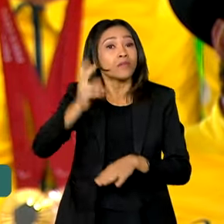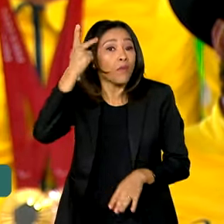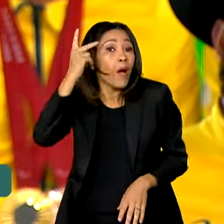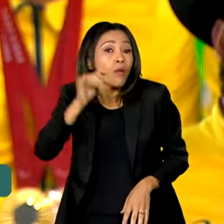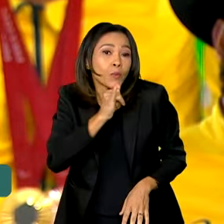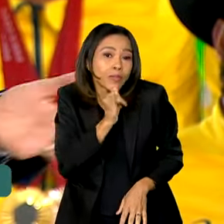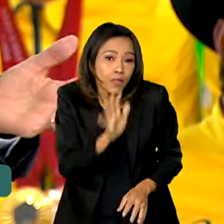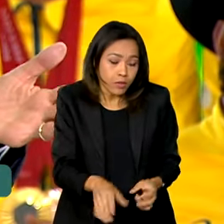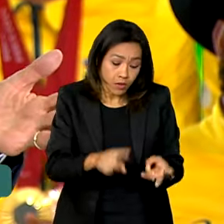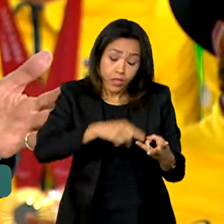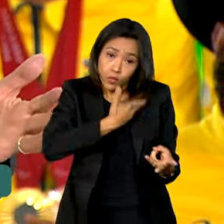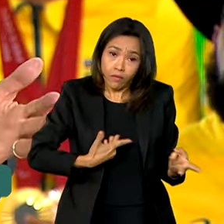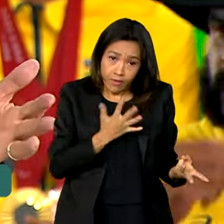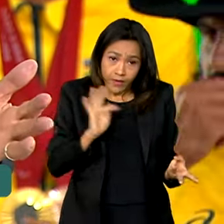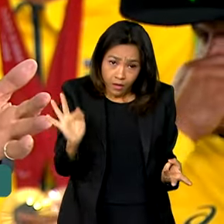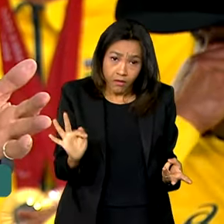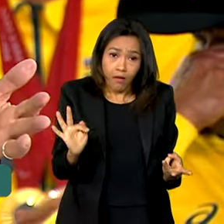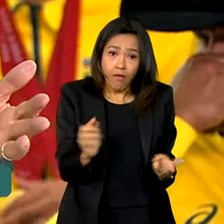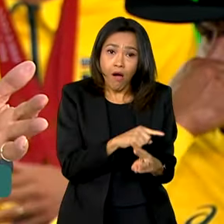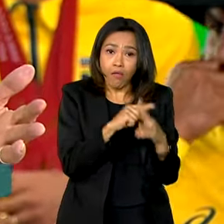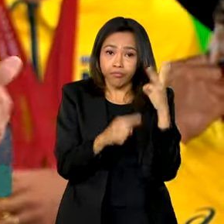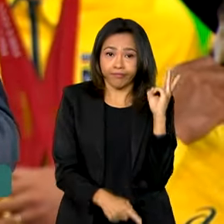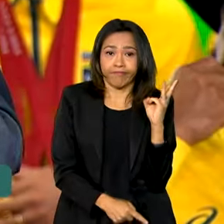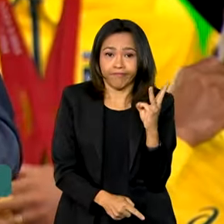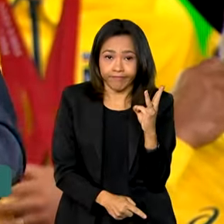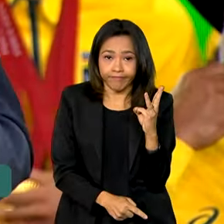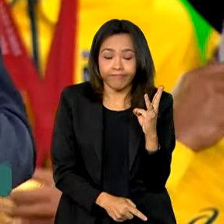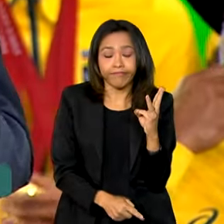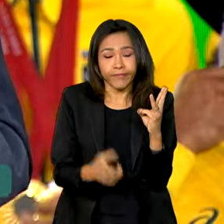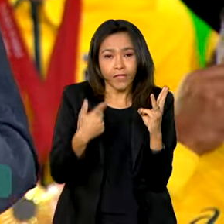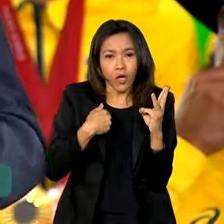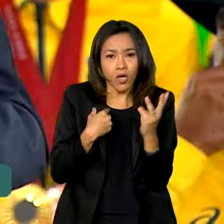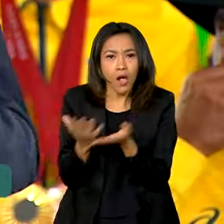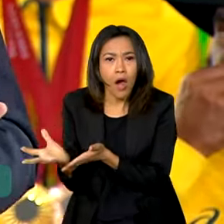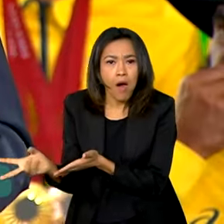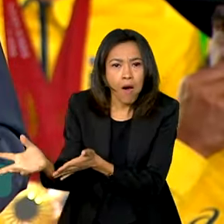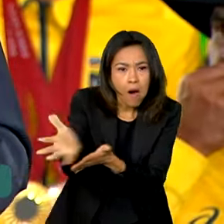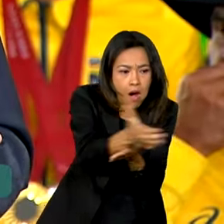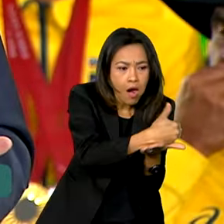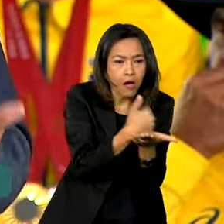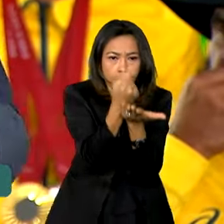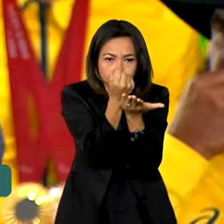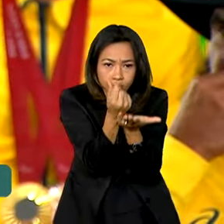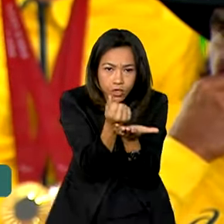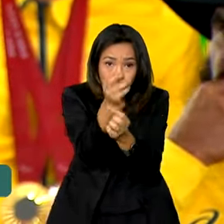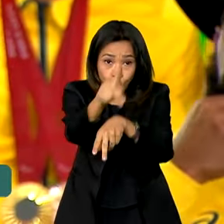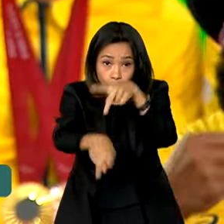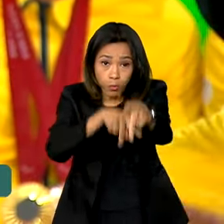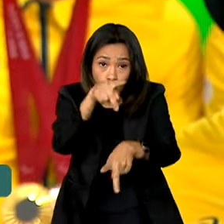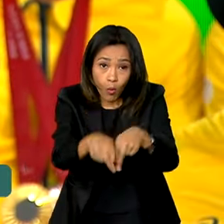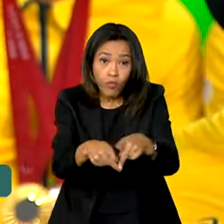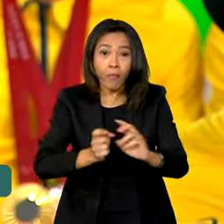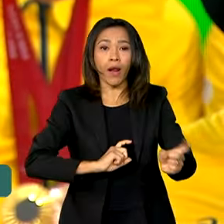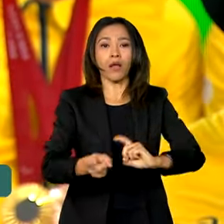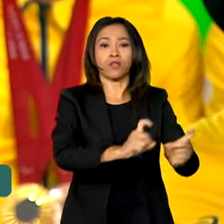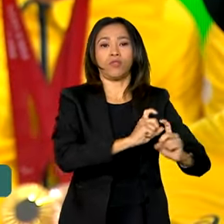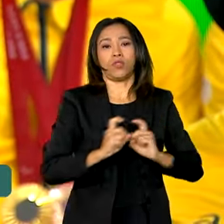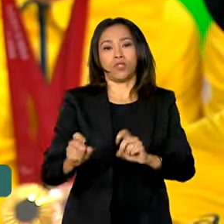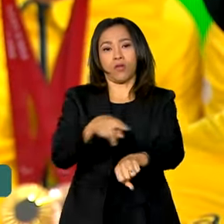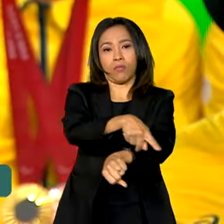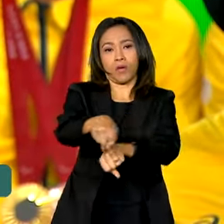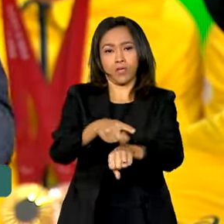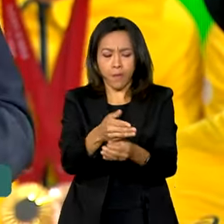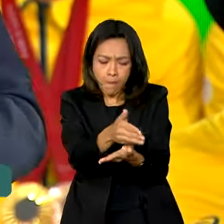quem tem que fazer isso é o governo federal. A gente arrecada dinheiro do povo para administrar o país. Uma